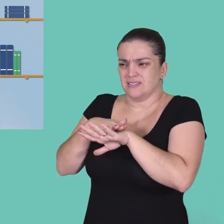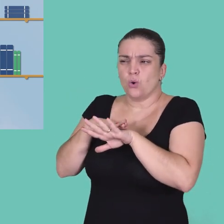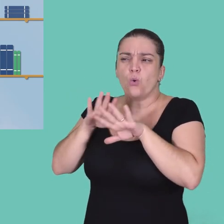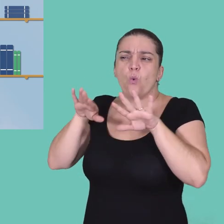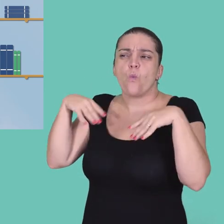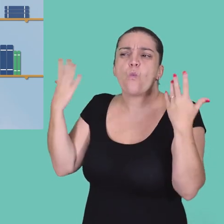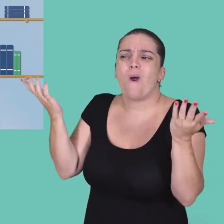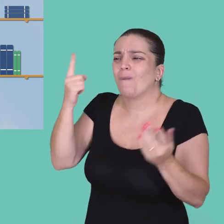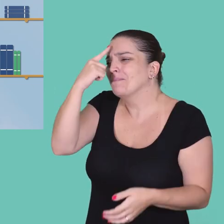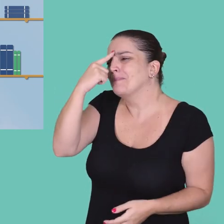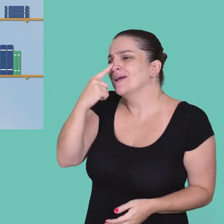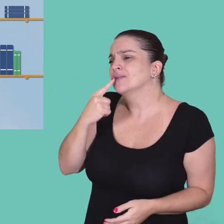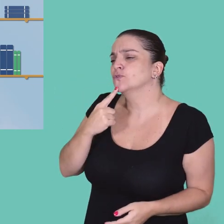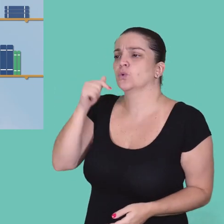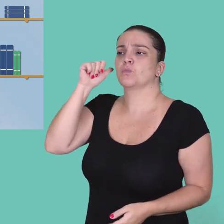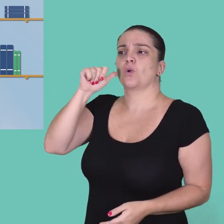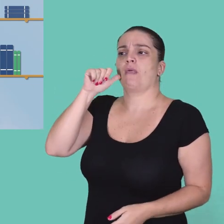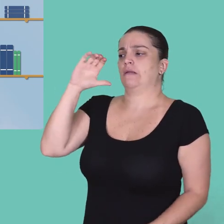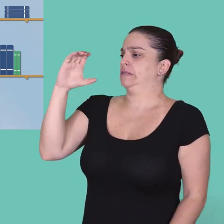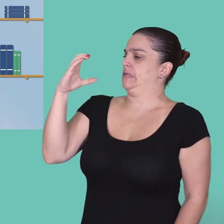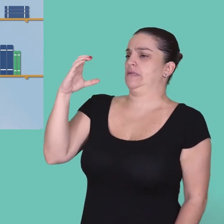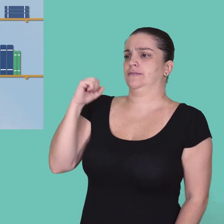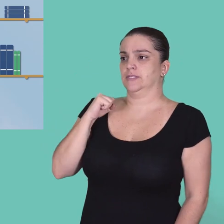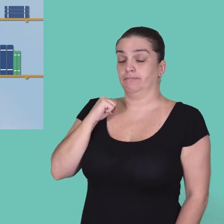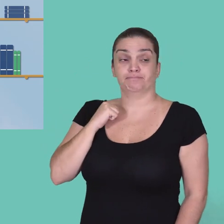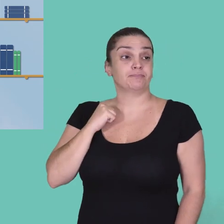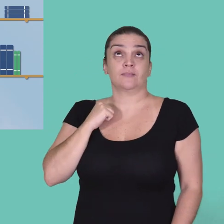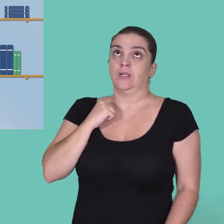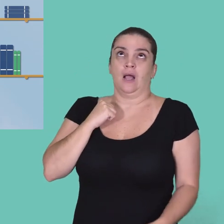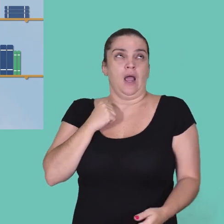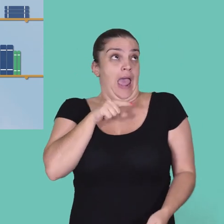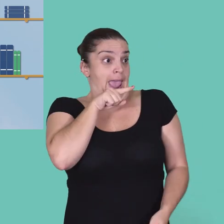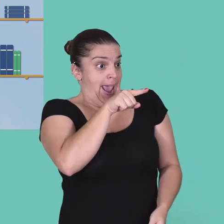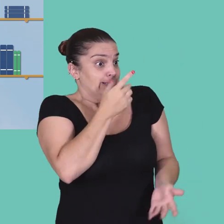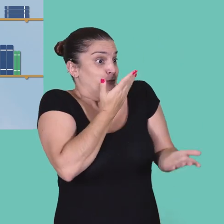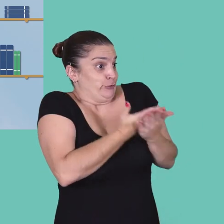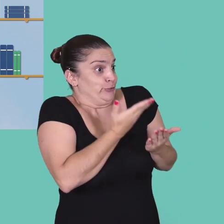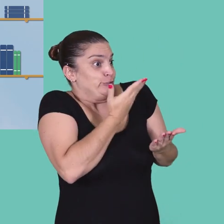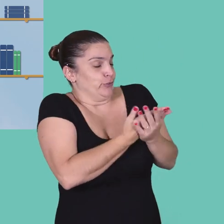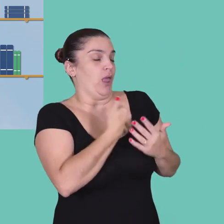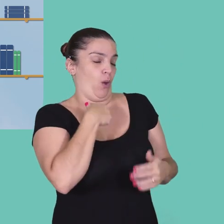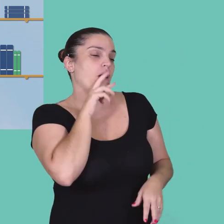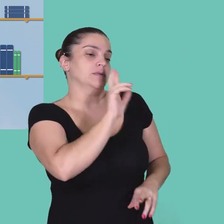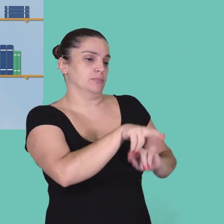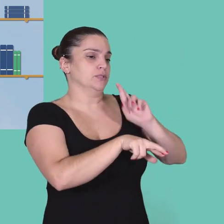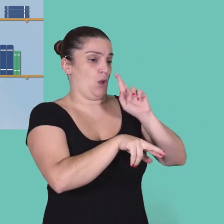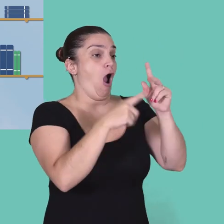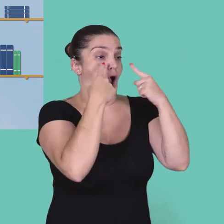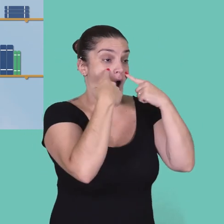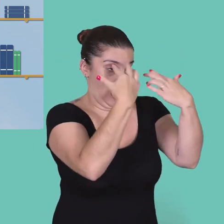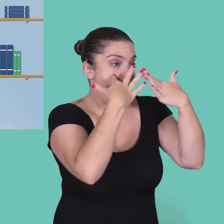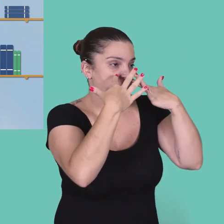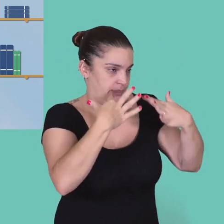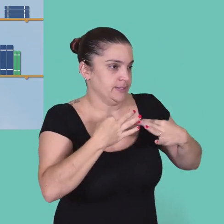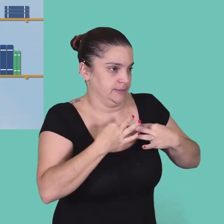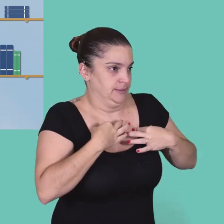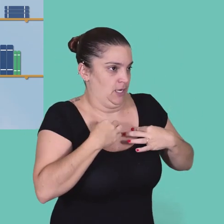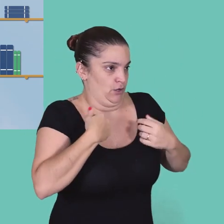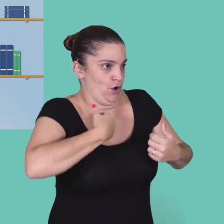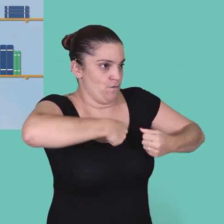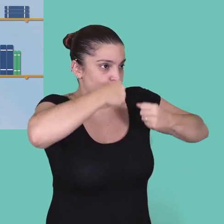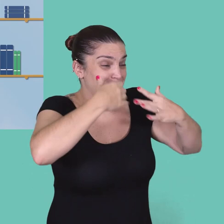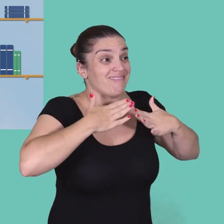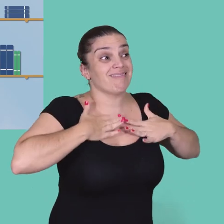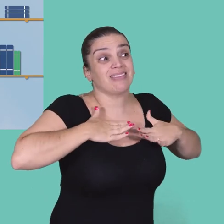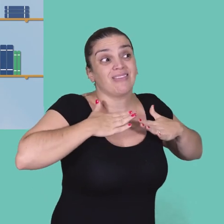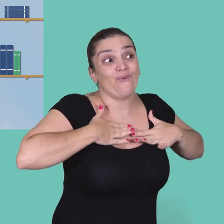seria o perfil de uma mulher cientista. Ela que estuda e eu que tenho que dar todas as respostas. Ouve bem, presta atenção, que eu vou dizer